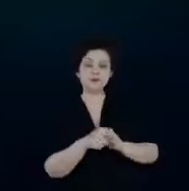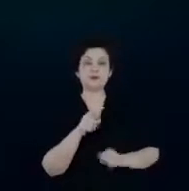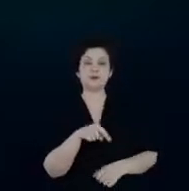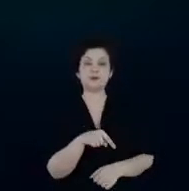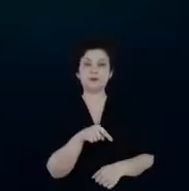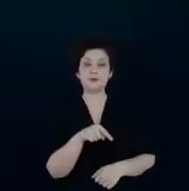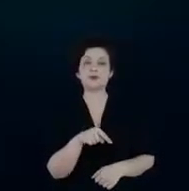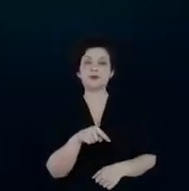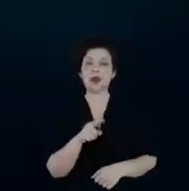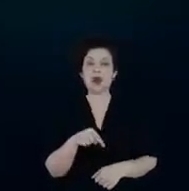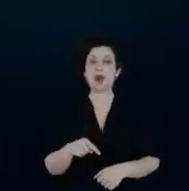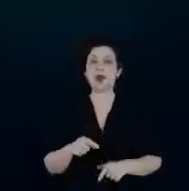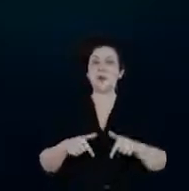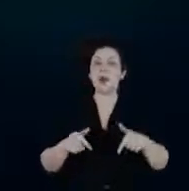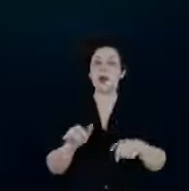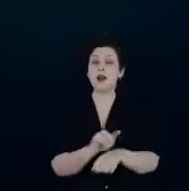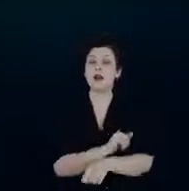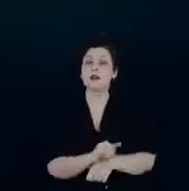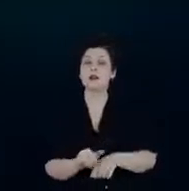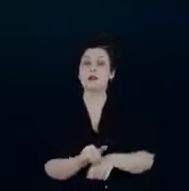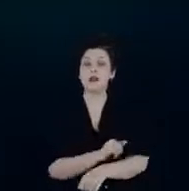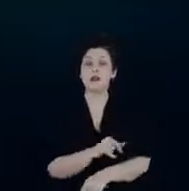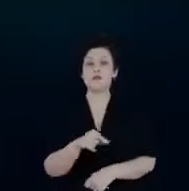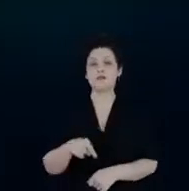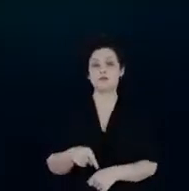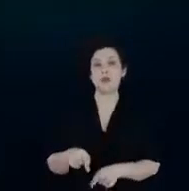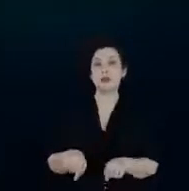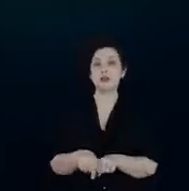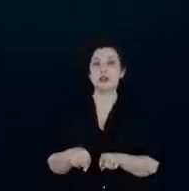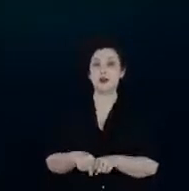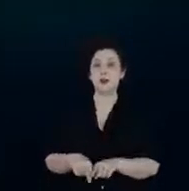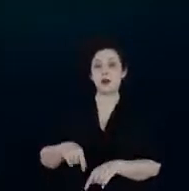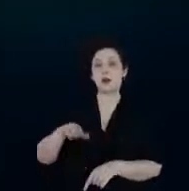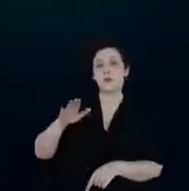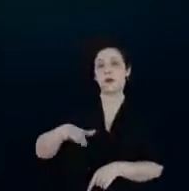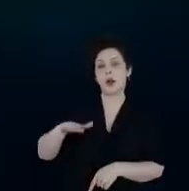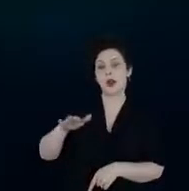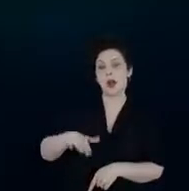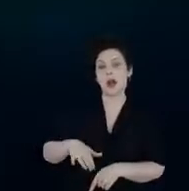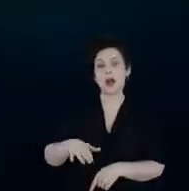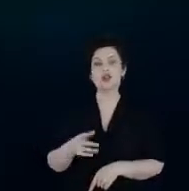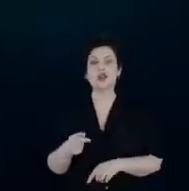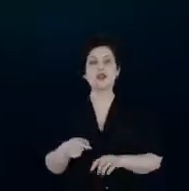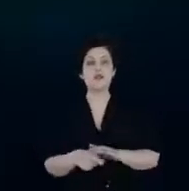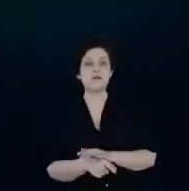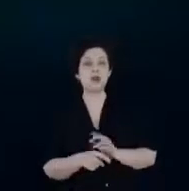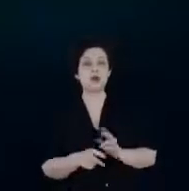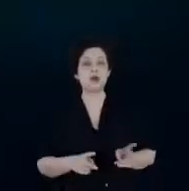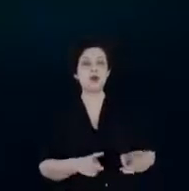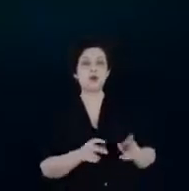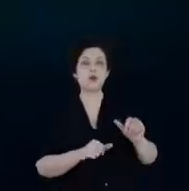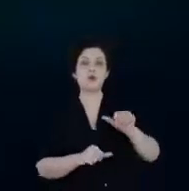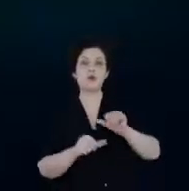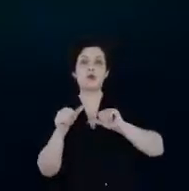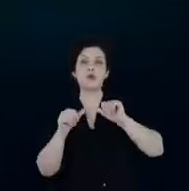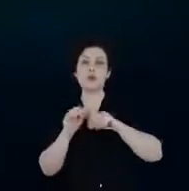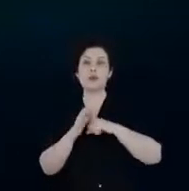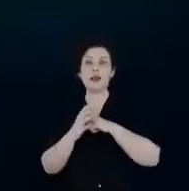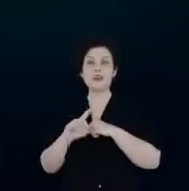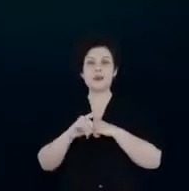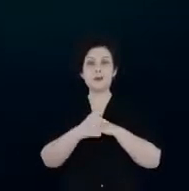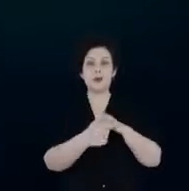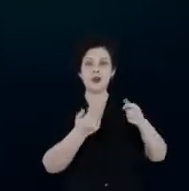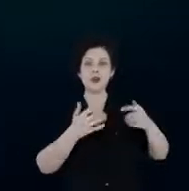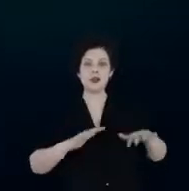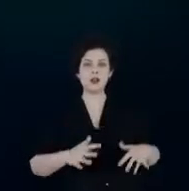configura uma ação estratégica e de baixo nível de investimento para estimular a recuperação da economia pós-crise com